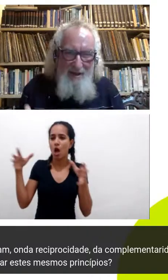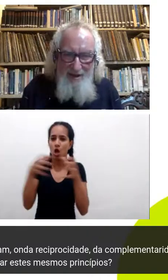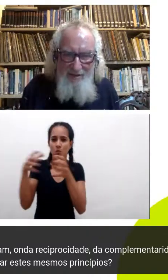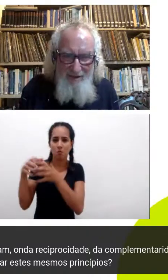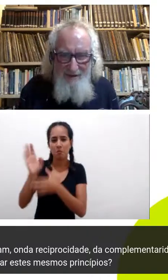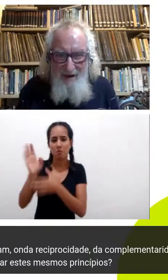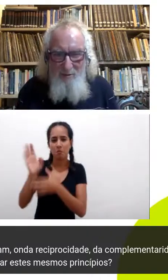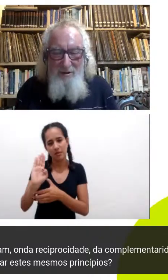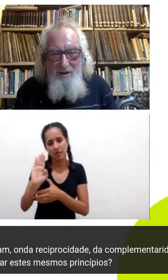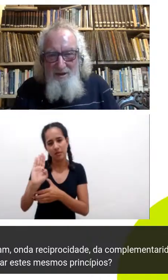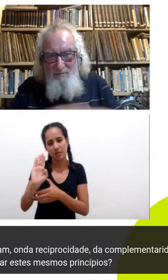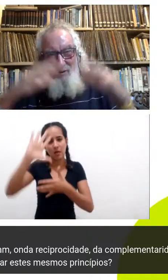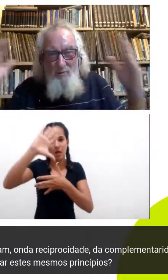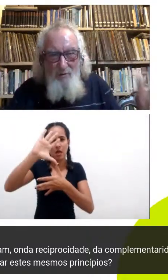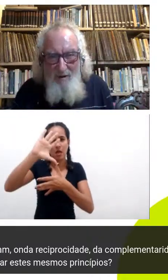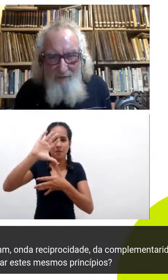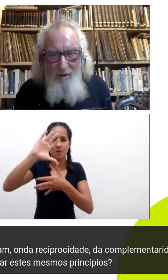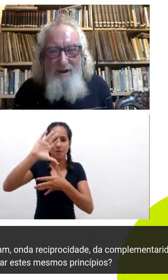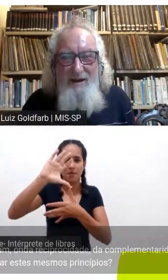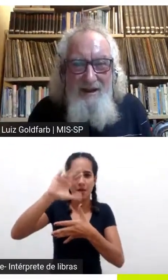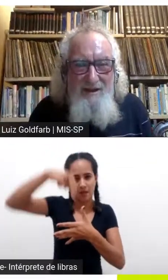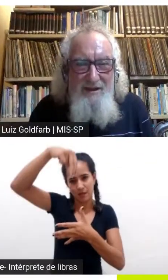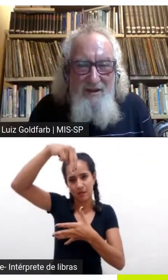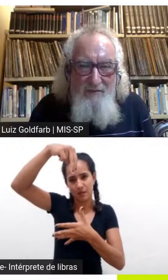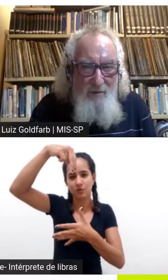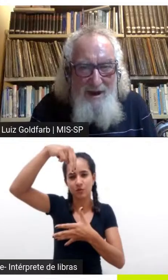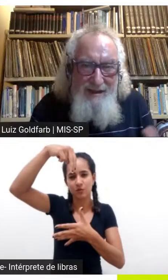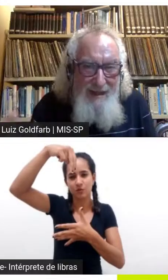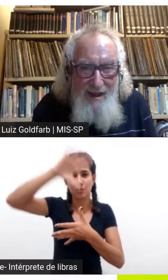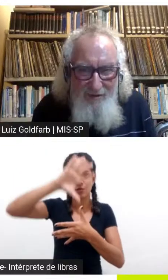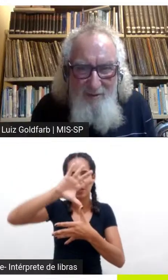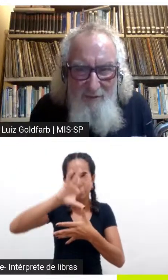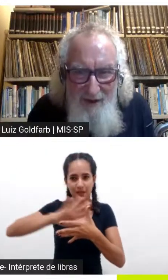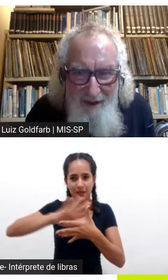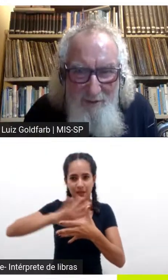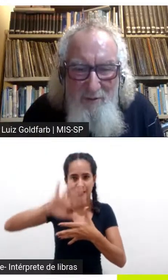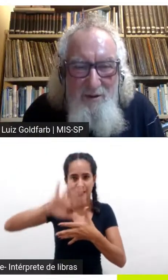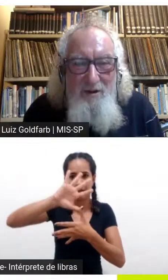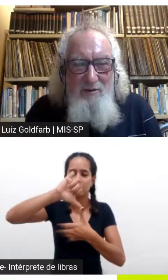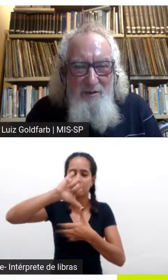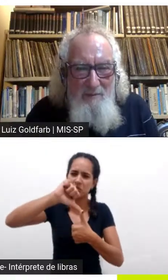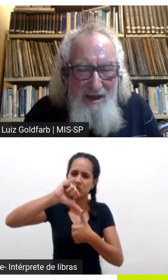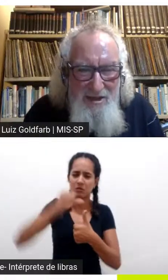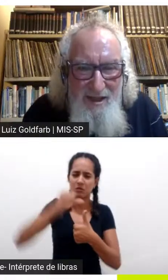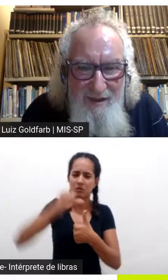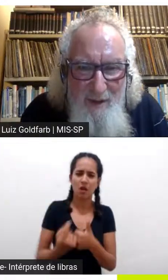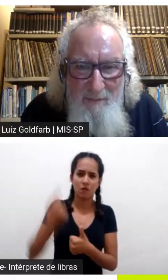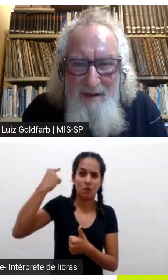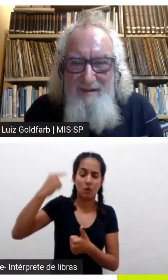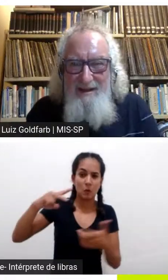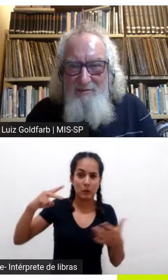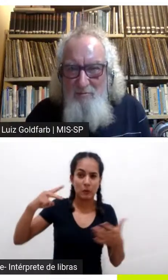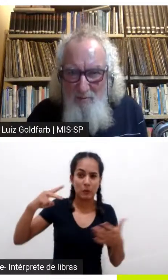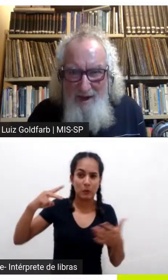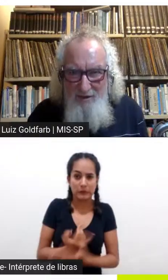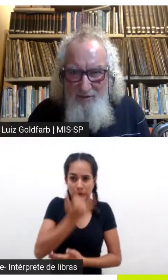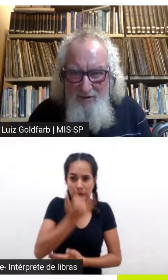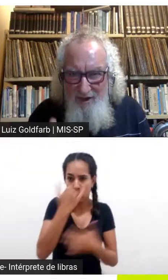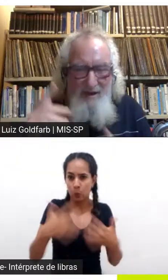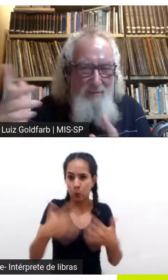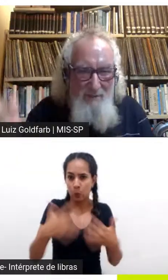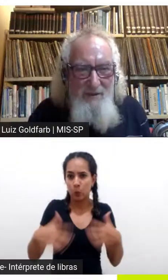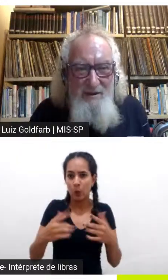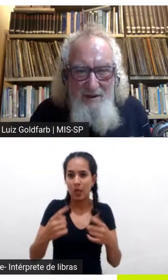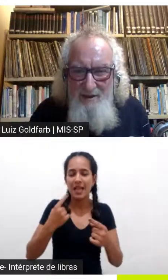Norte na América Central e pelo mundo afora né foi uma catástrofe né o debate da semana passada com o